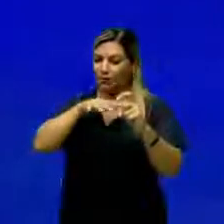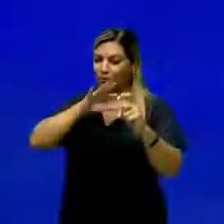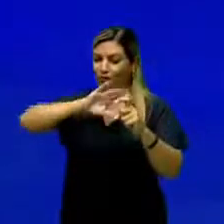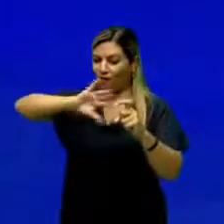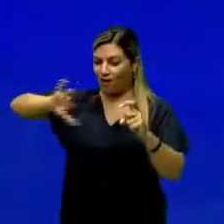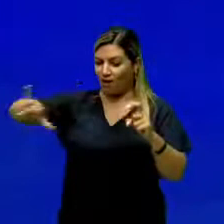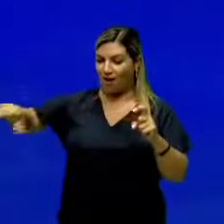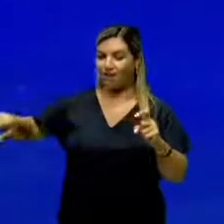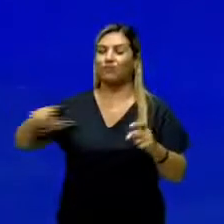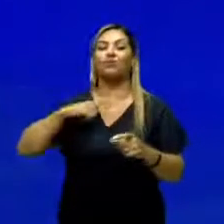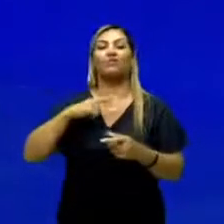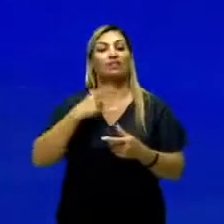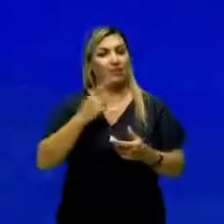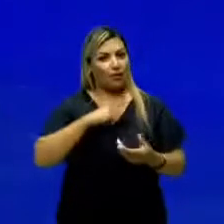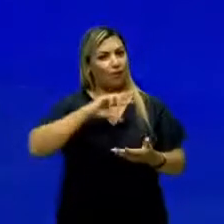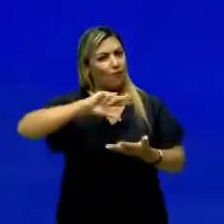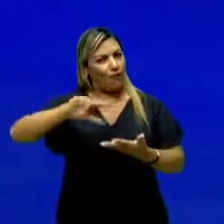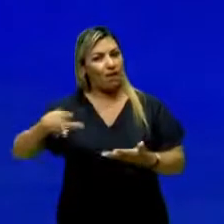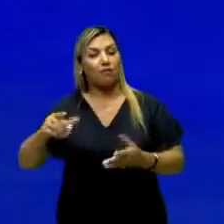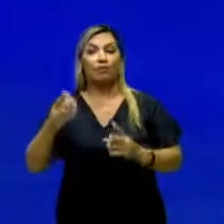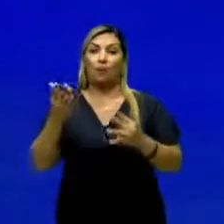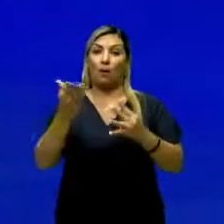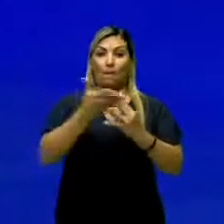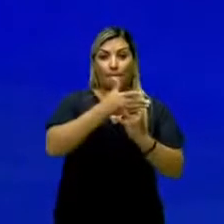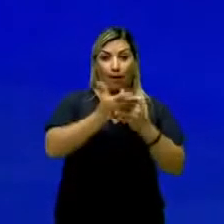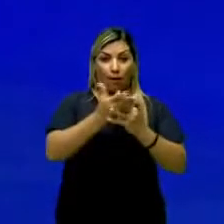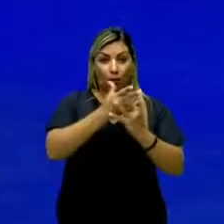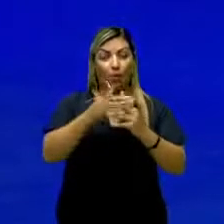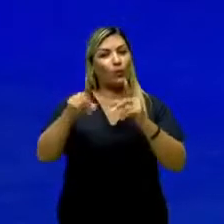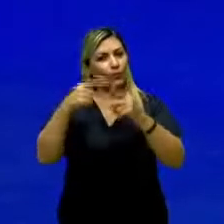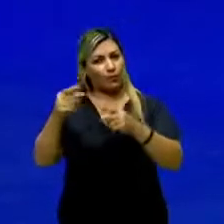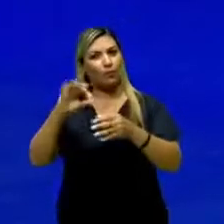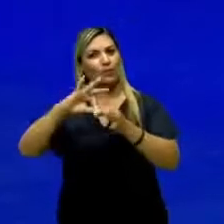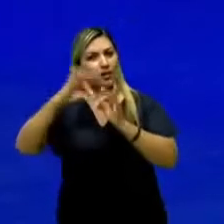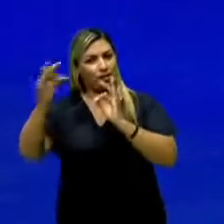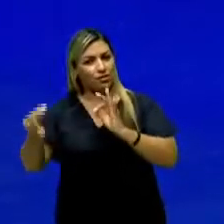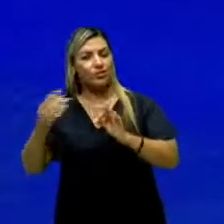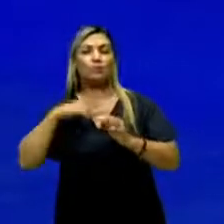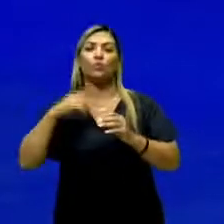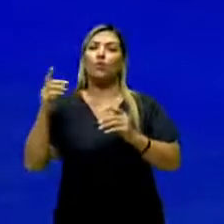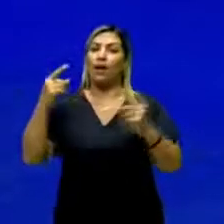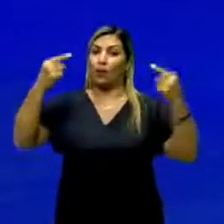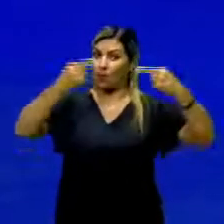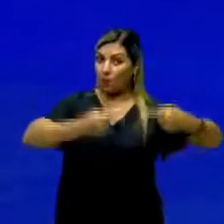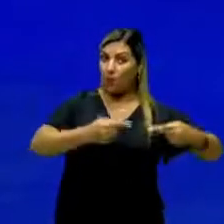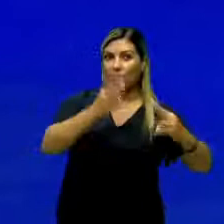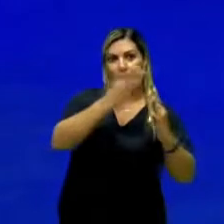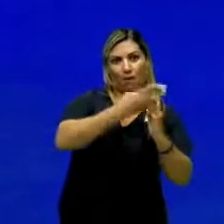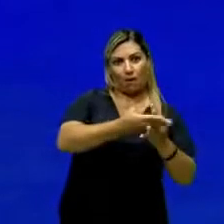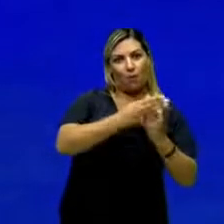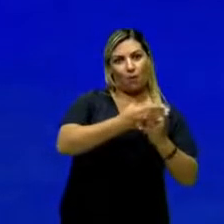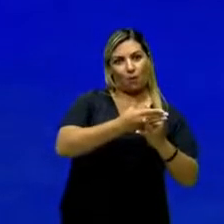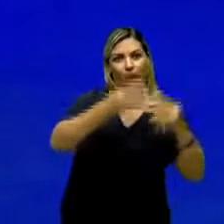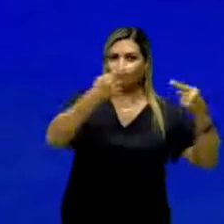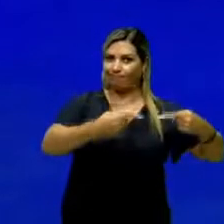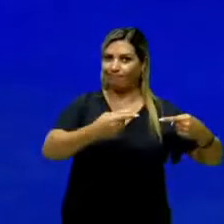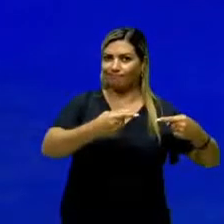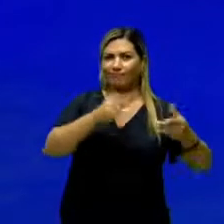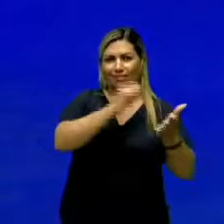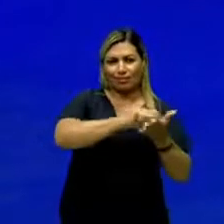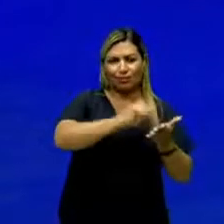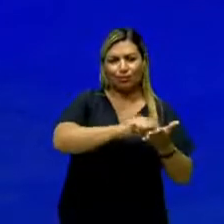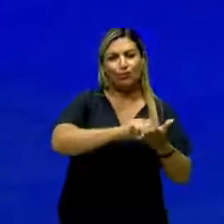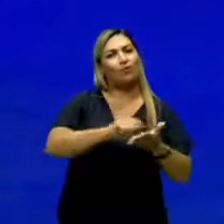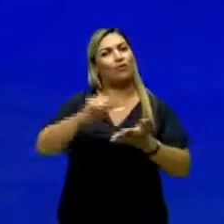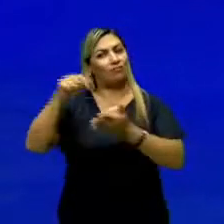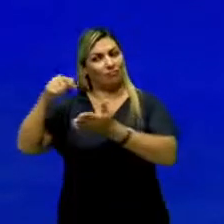literária que aparece depois do barroco. Então, ela vem para se opor àquilo que faziam no barroco. Os escritores